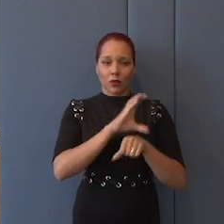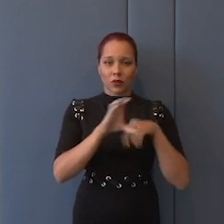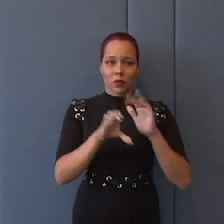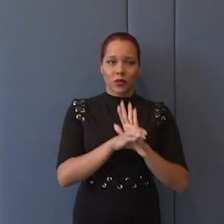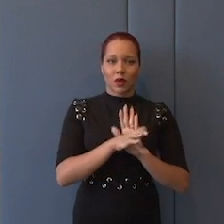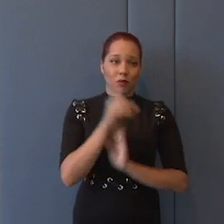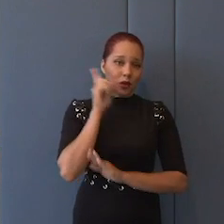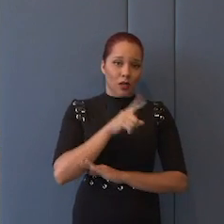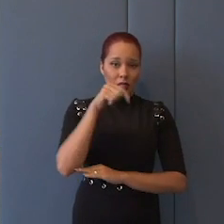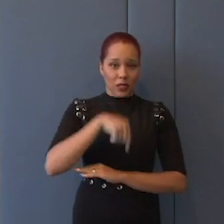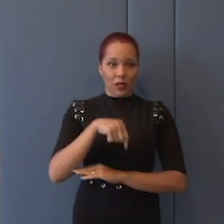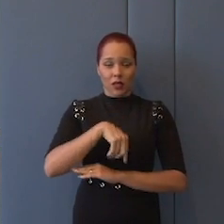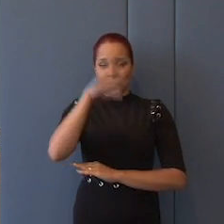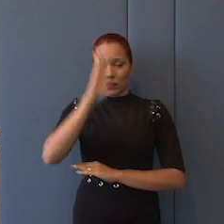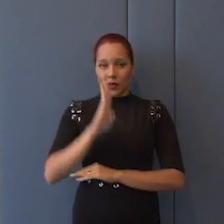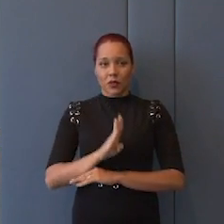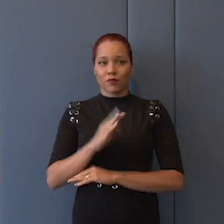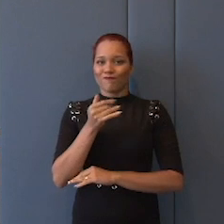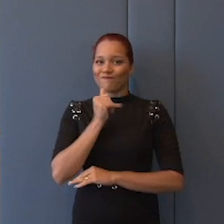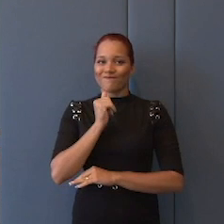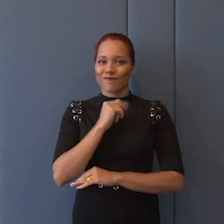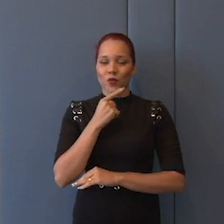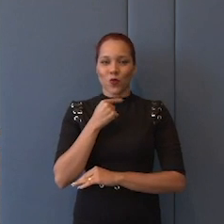Constituição republicana não pegou.